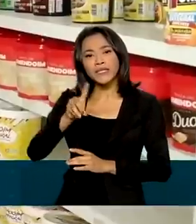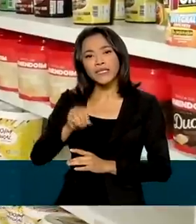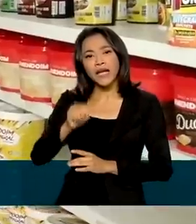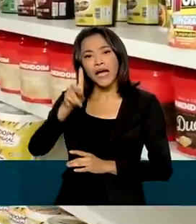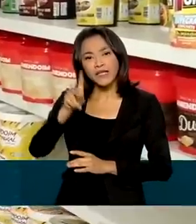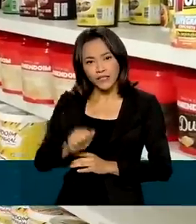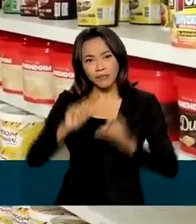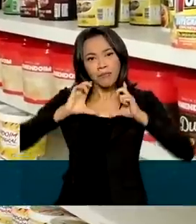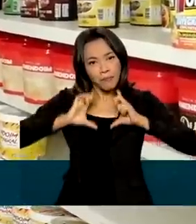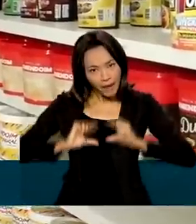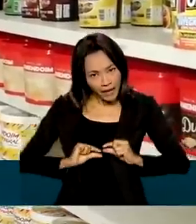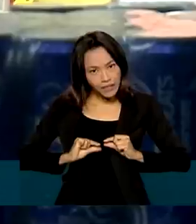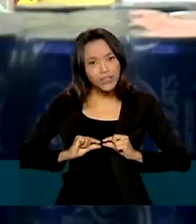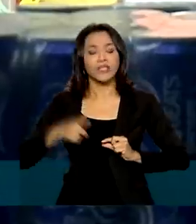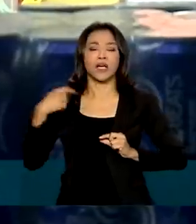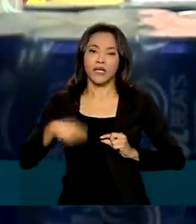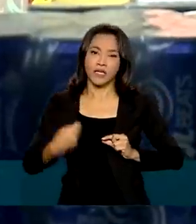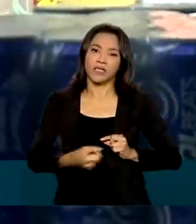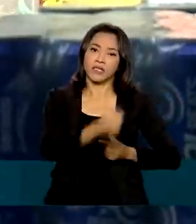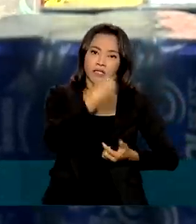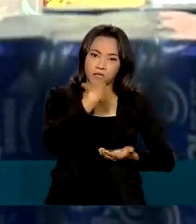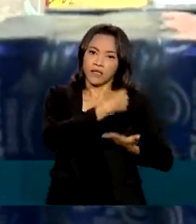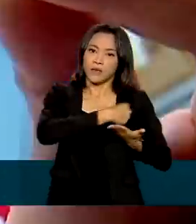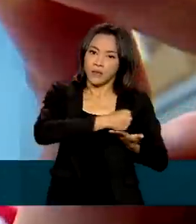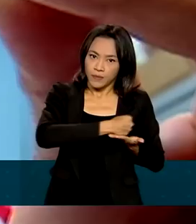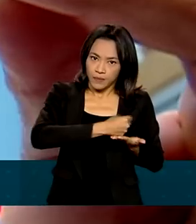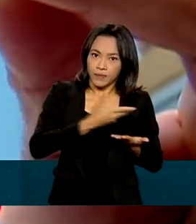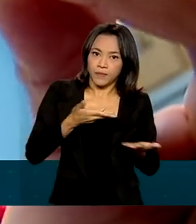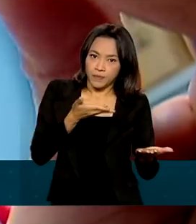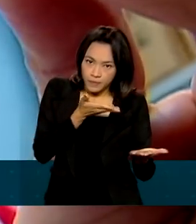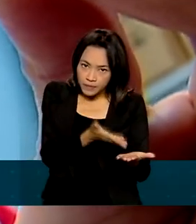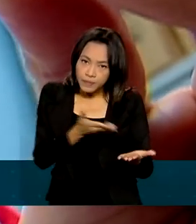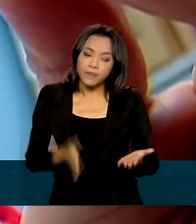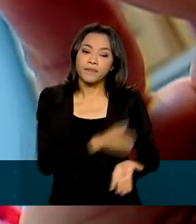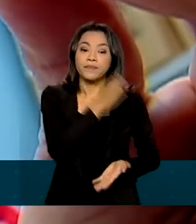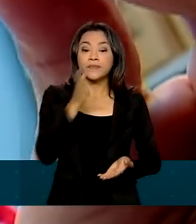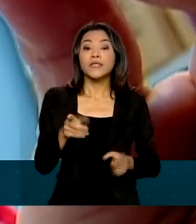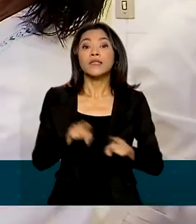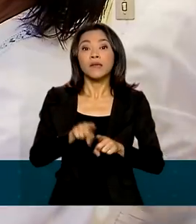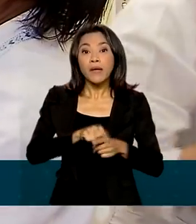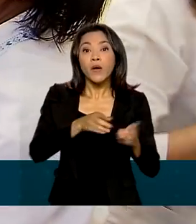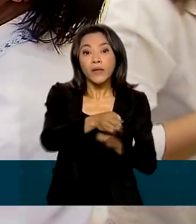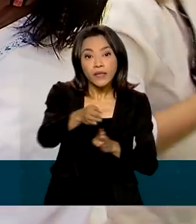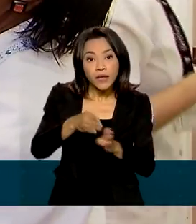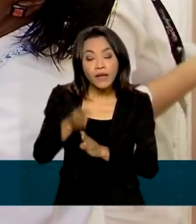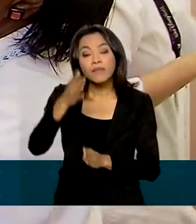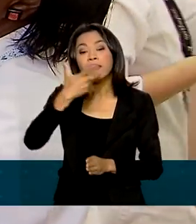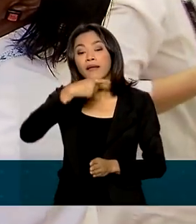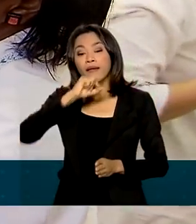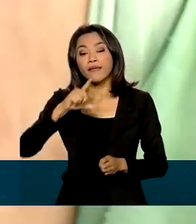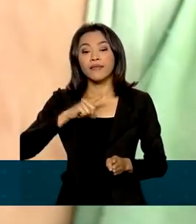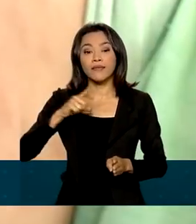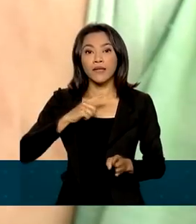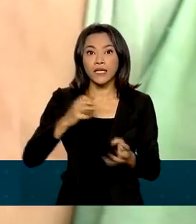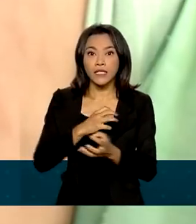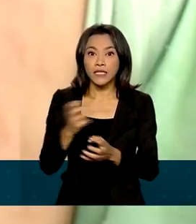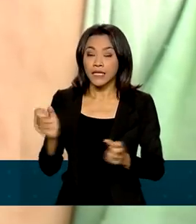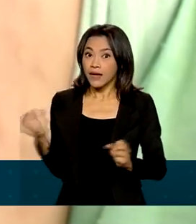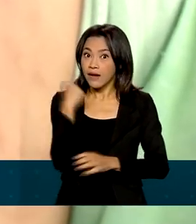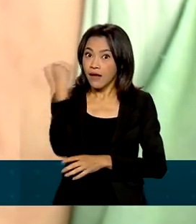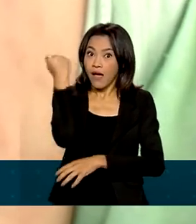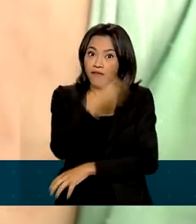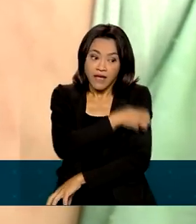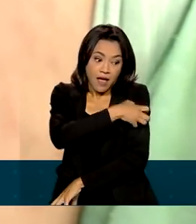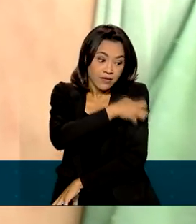imunológica adequada à vacinação contra a Covid-19. Também é indicado para quem tem reação grave às vacinas